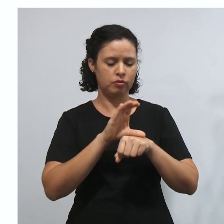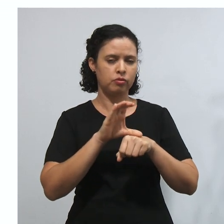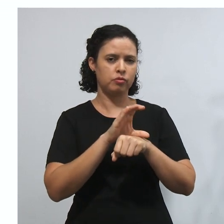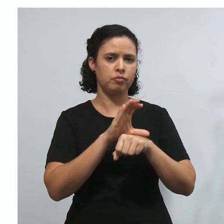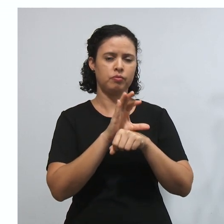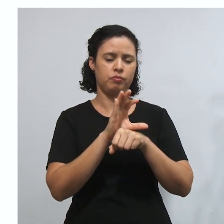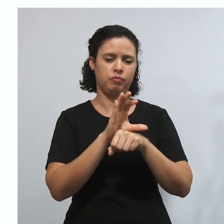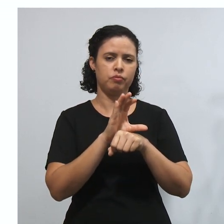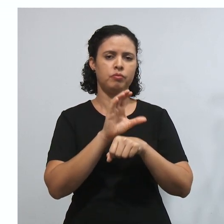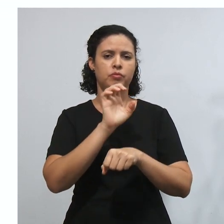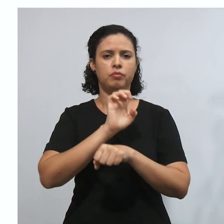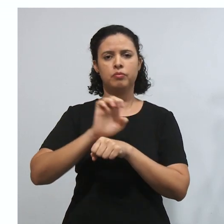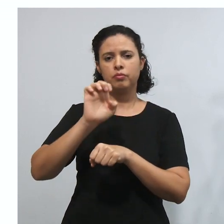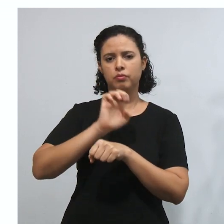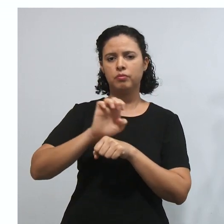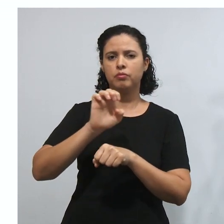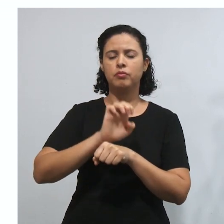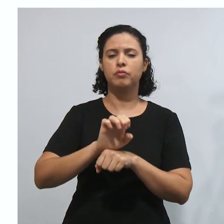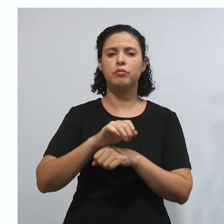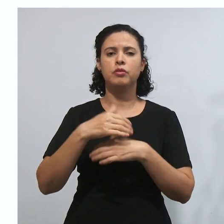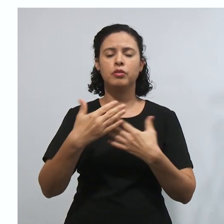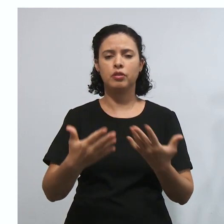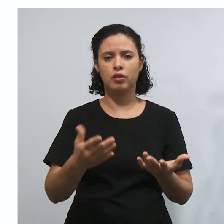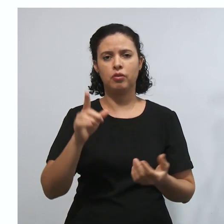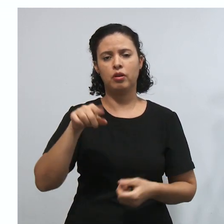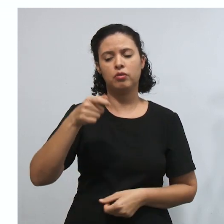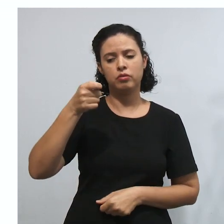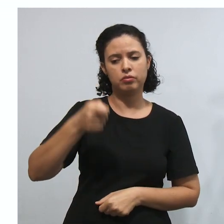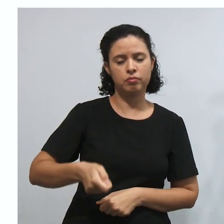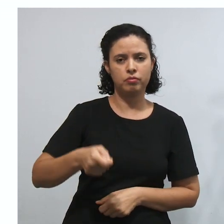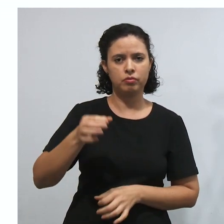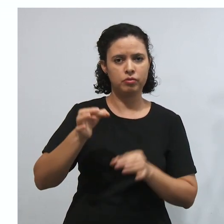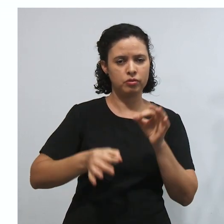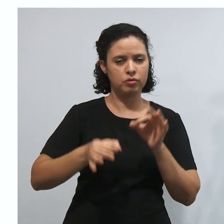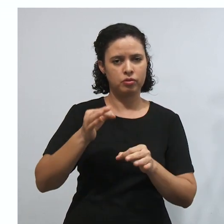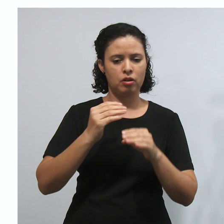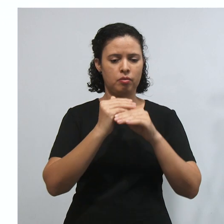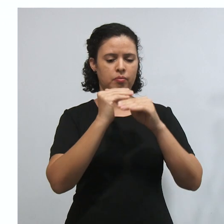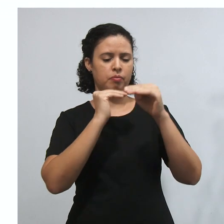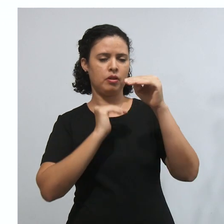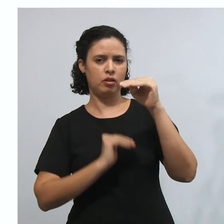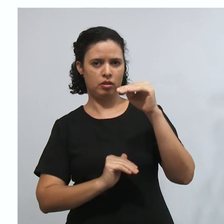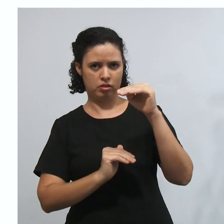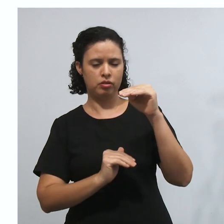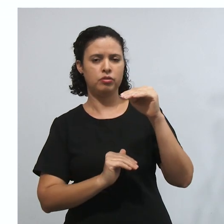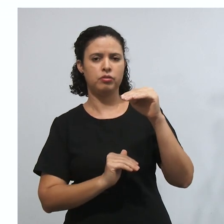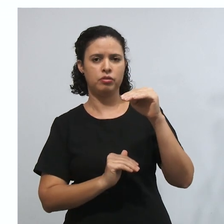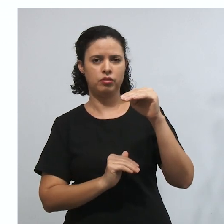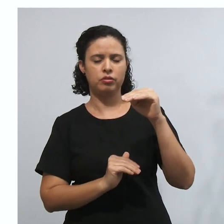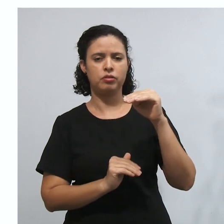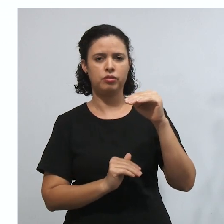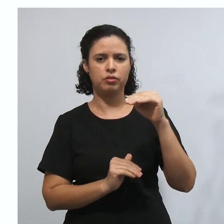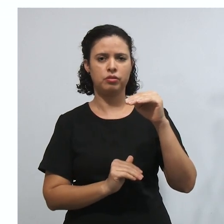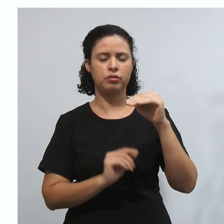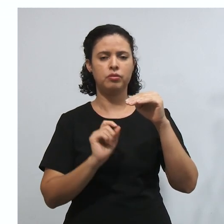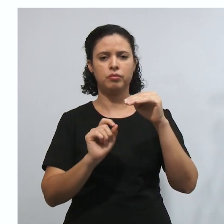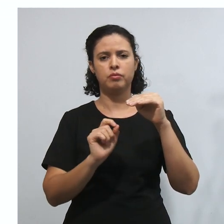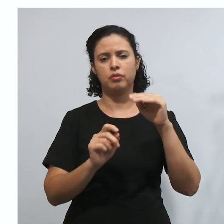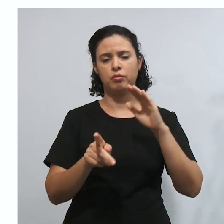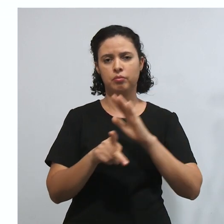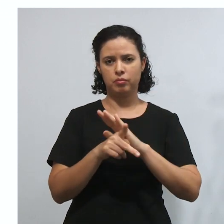estaduais. Então, nesse caso, o Tribunal de Justiça, que está abaixo, né? Dentro do organograma da